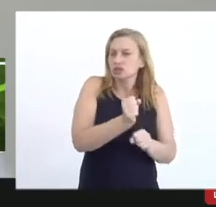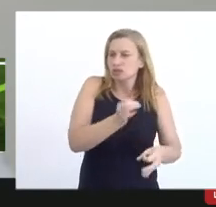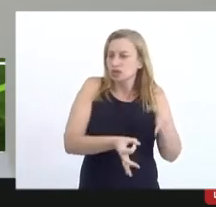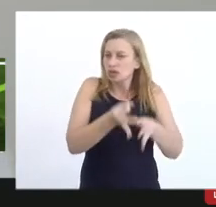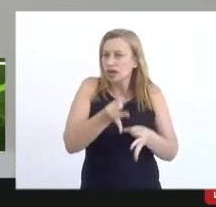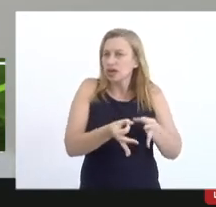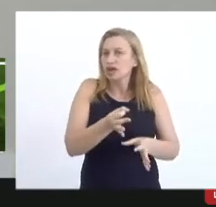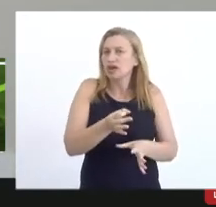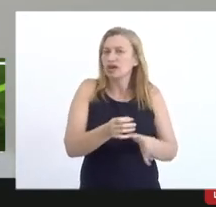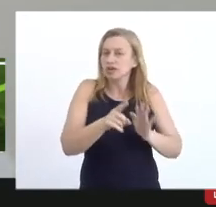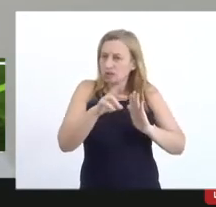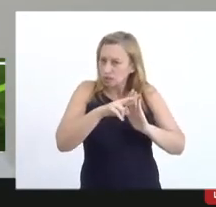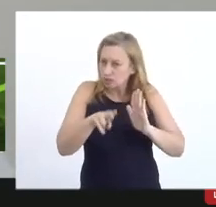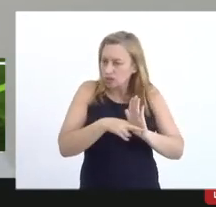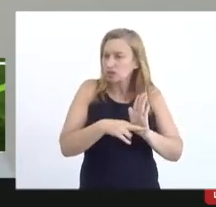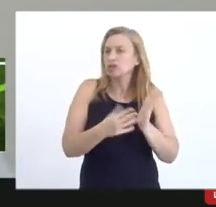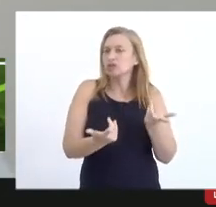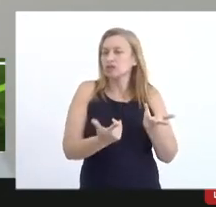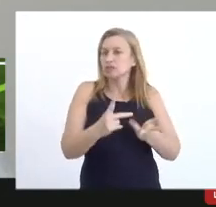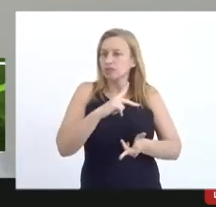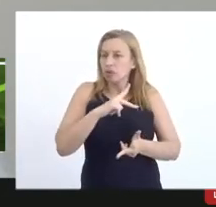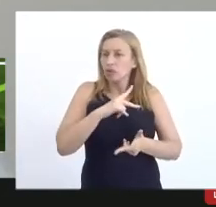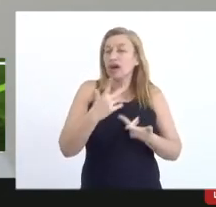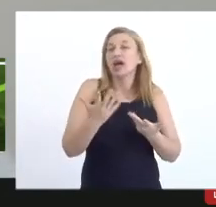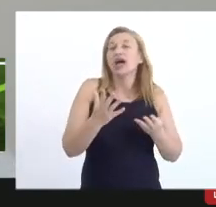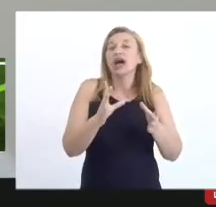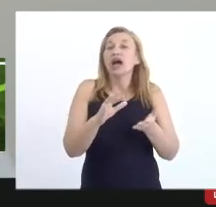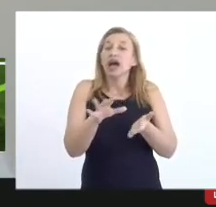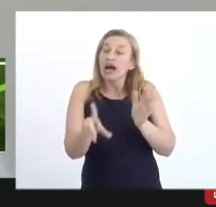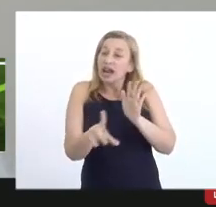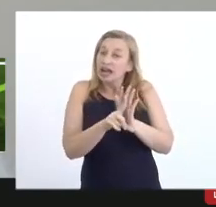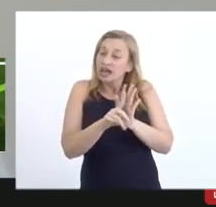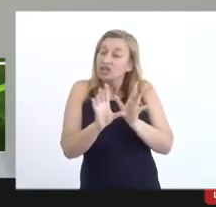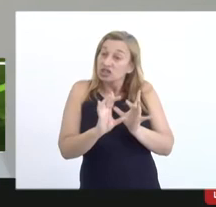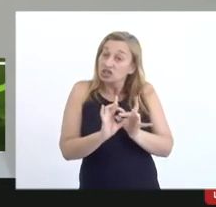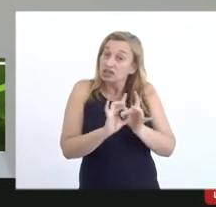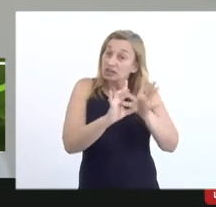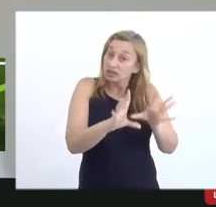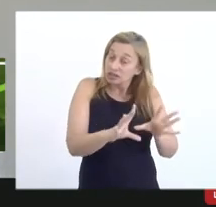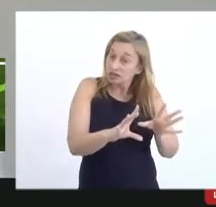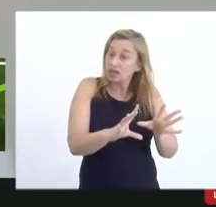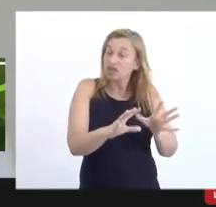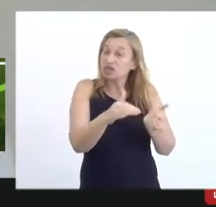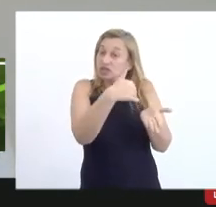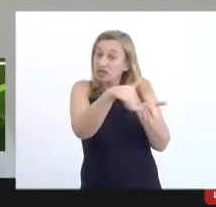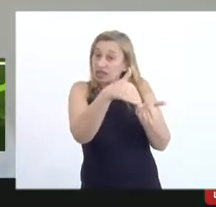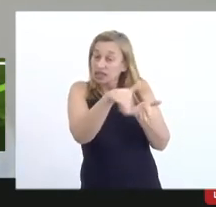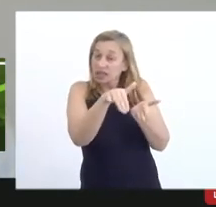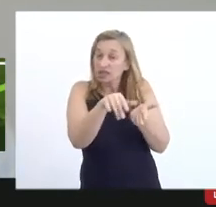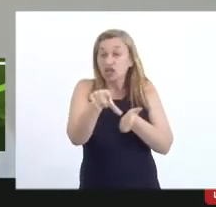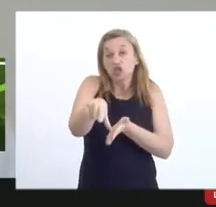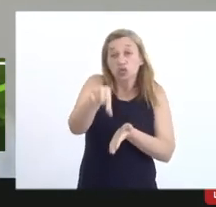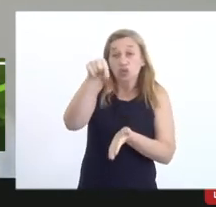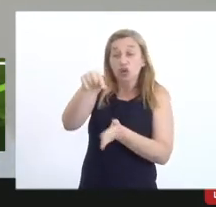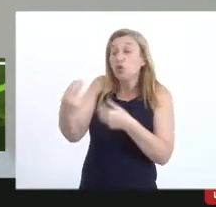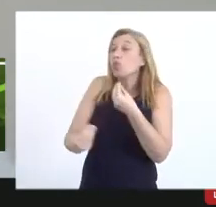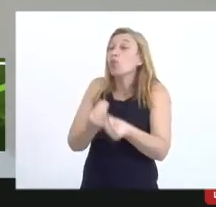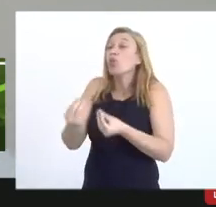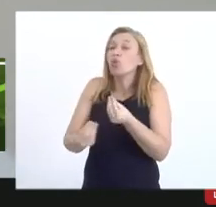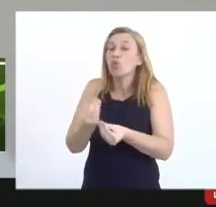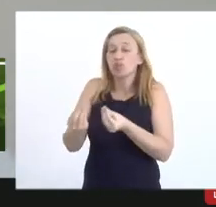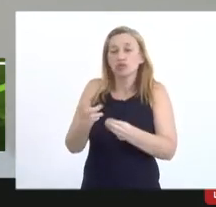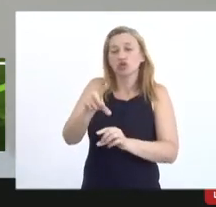então a lei já dá a secretaria uma liberdade de definir de que forma que ela vai